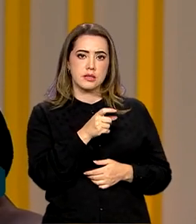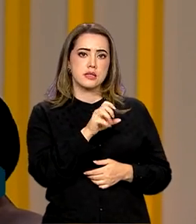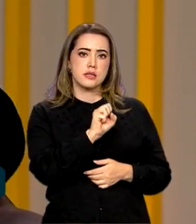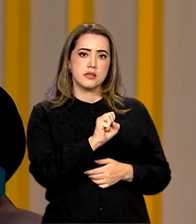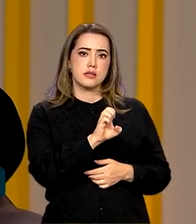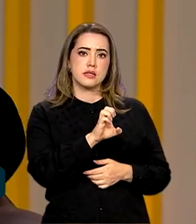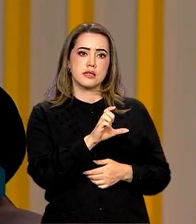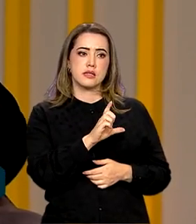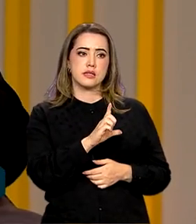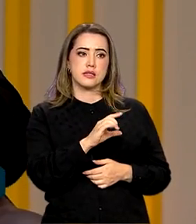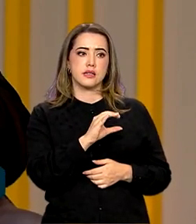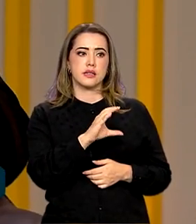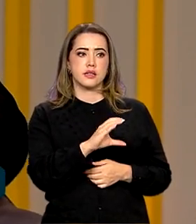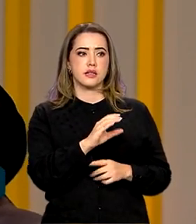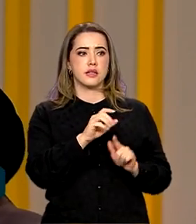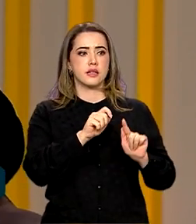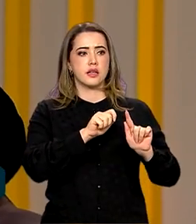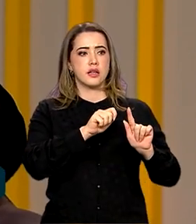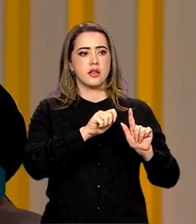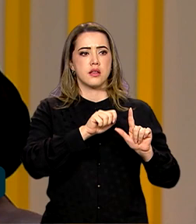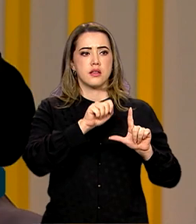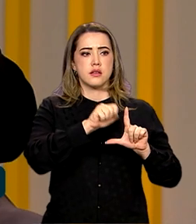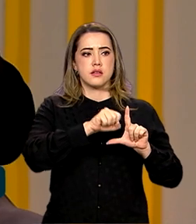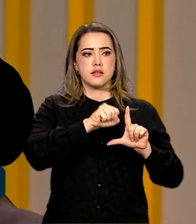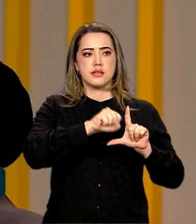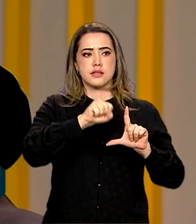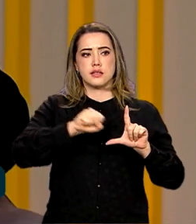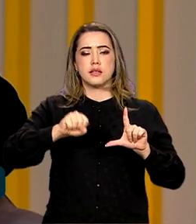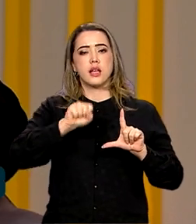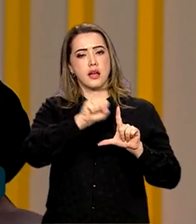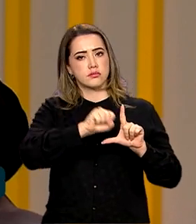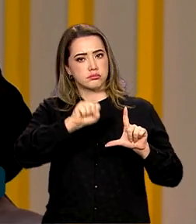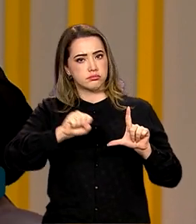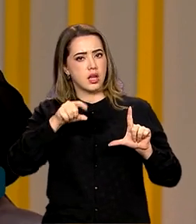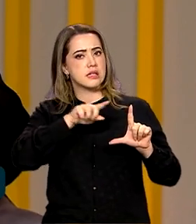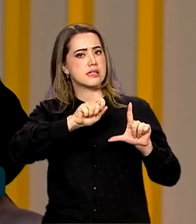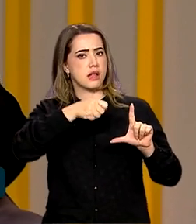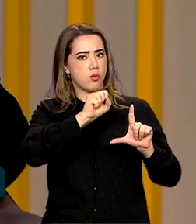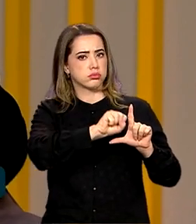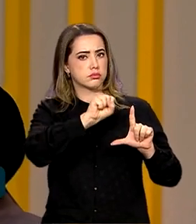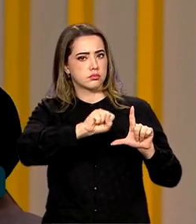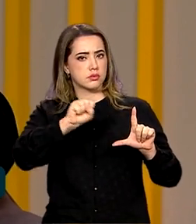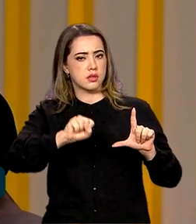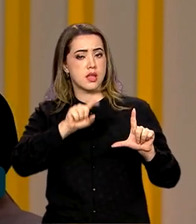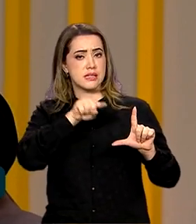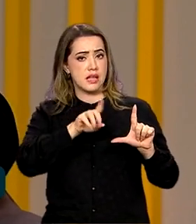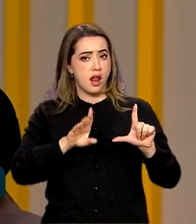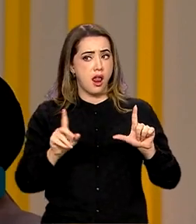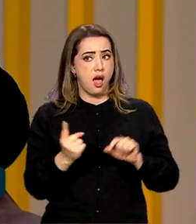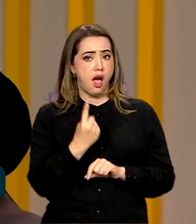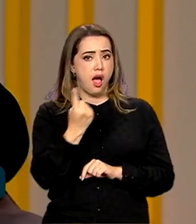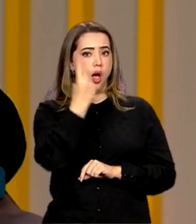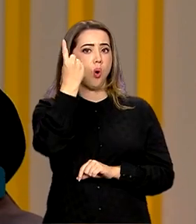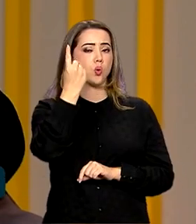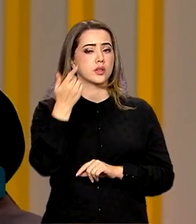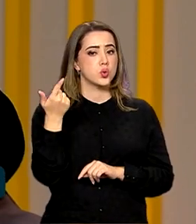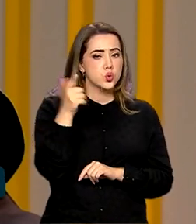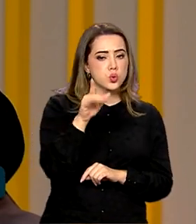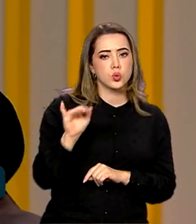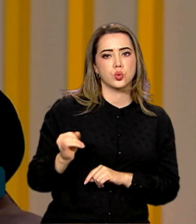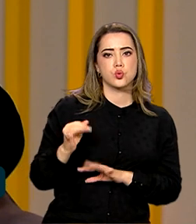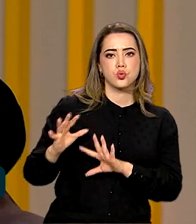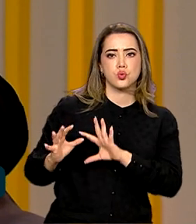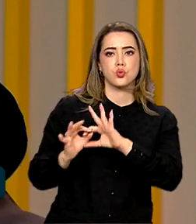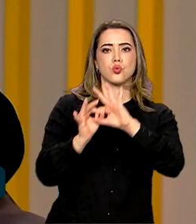monetária, é a taxa básica da economia. Quando ela é elevada, ela puxa todas as demais taxas de juros para cima. Quando ela é